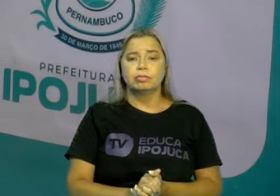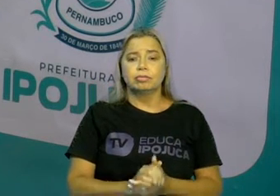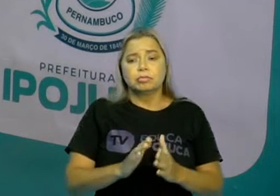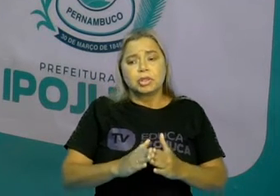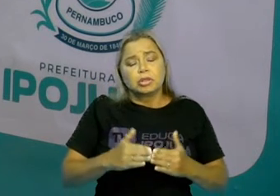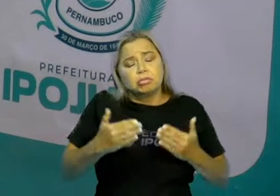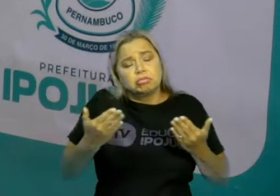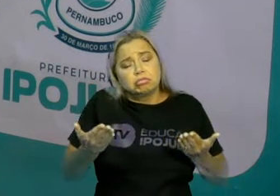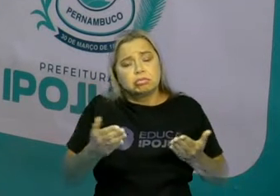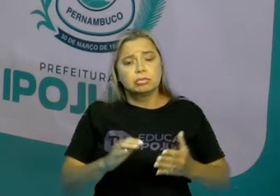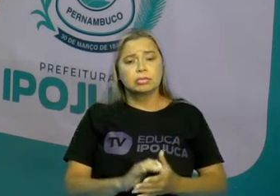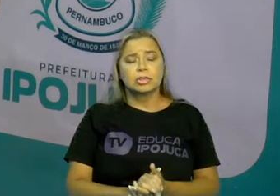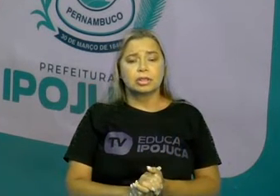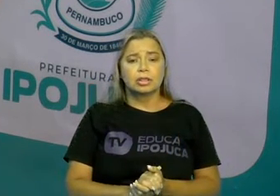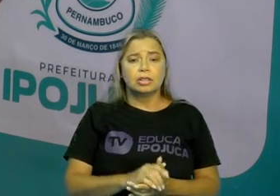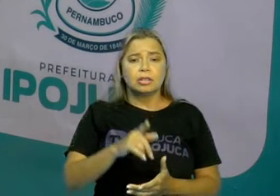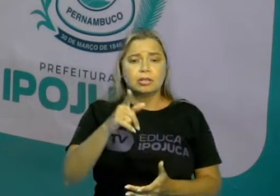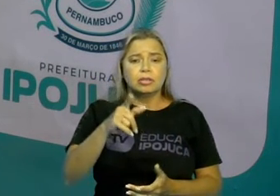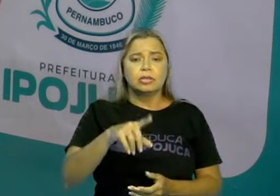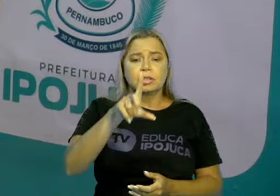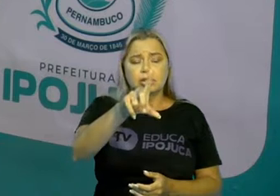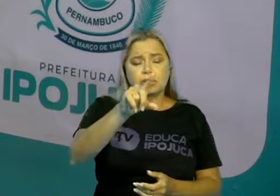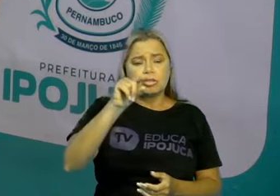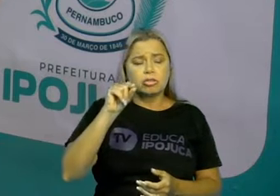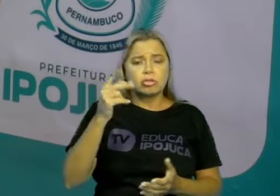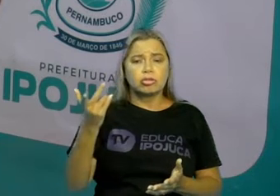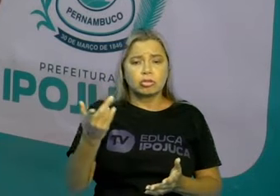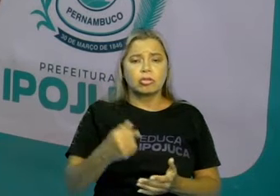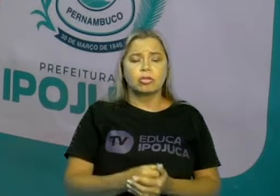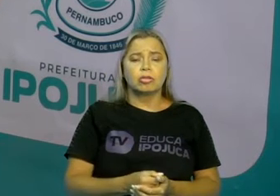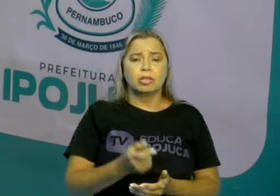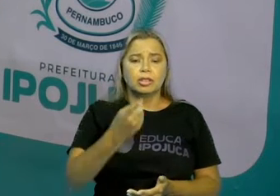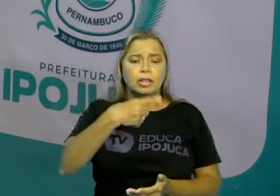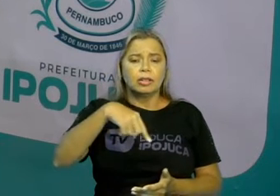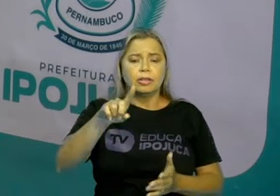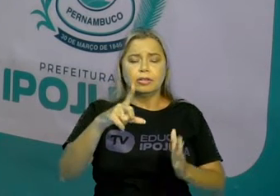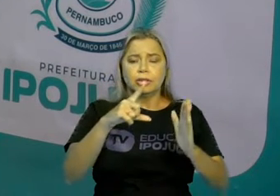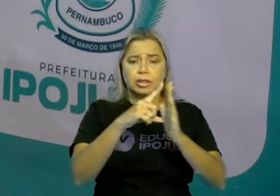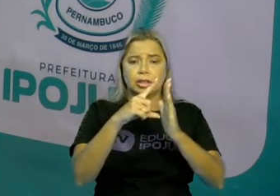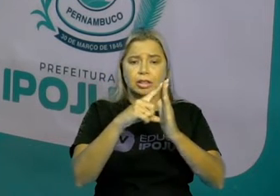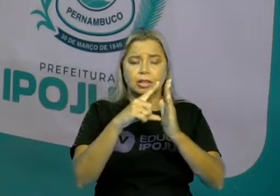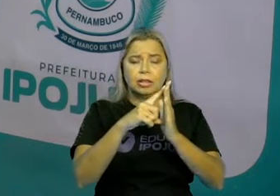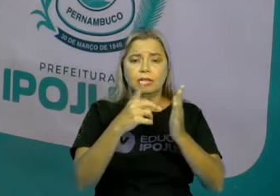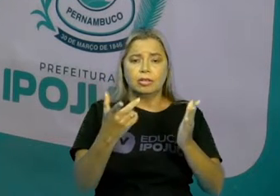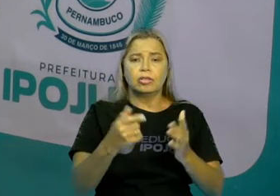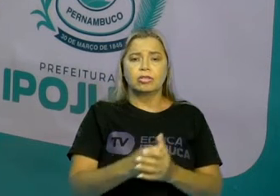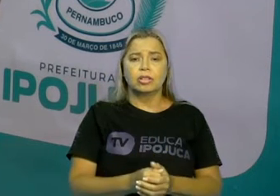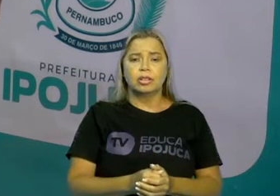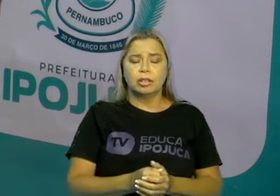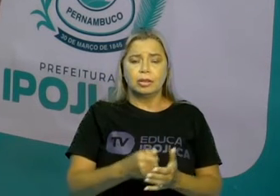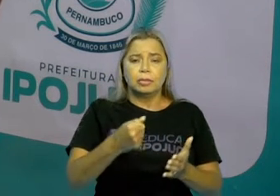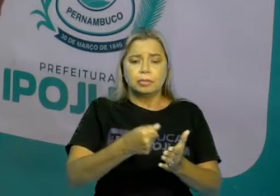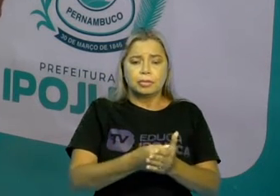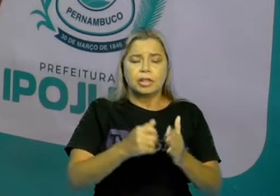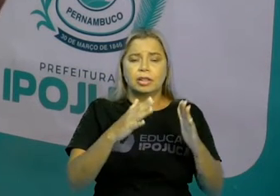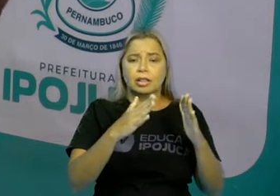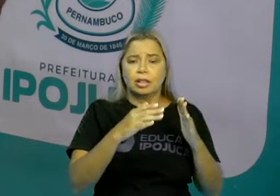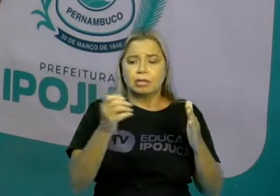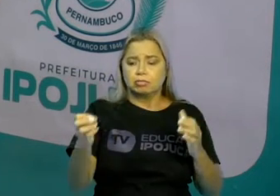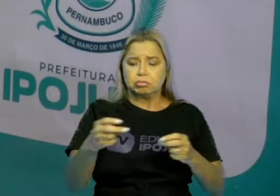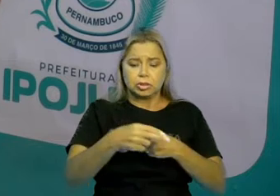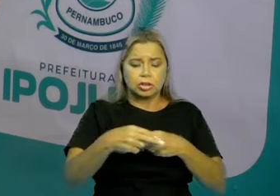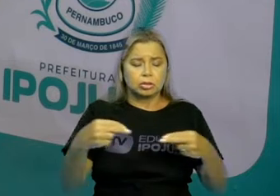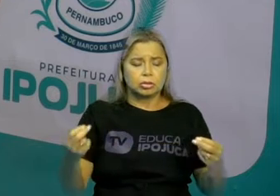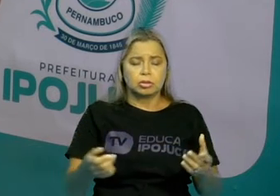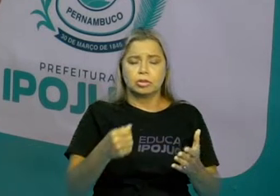se você preferir, e se foi num comércio, se for fazer algumas compras para casa, aqueles cartazes que